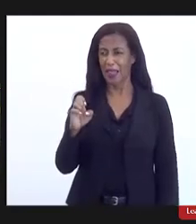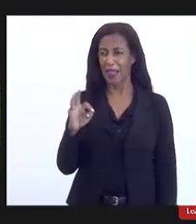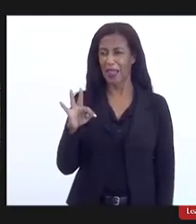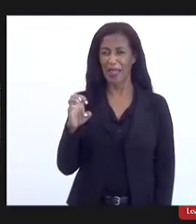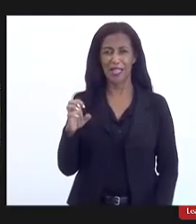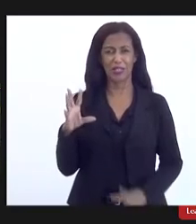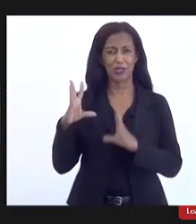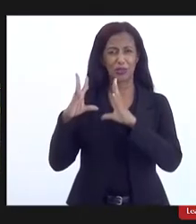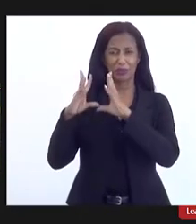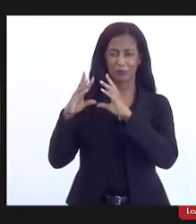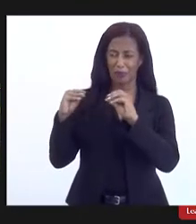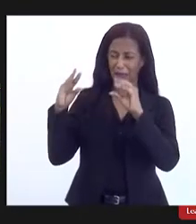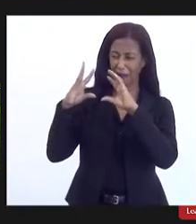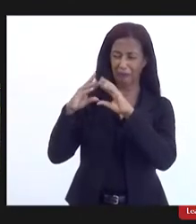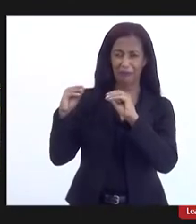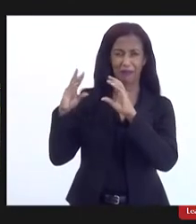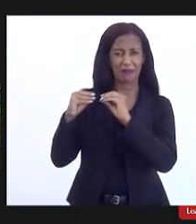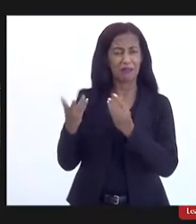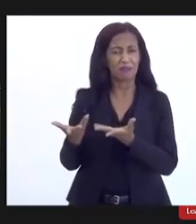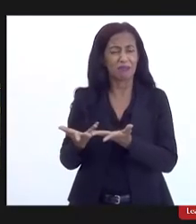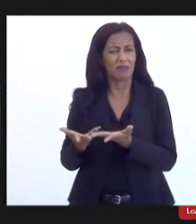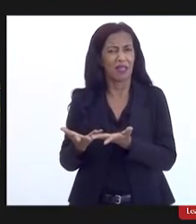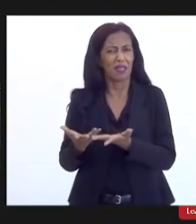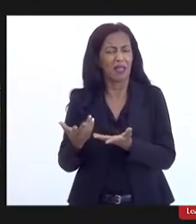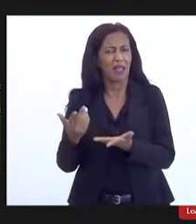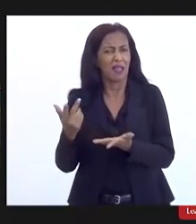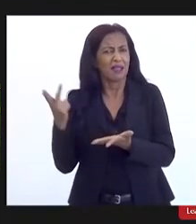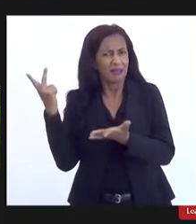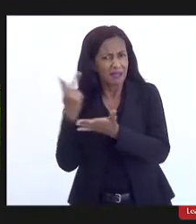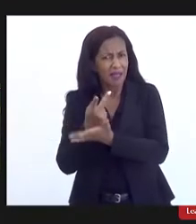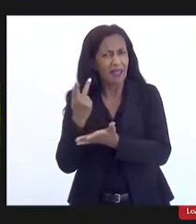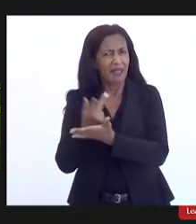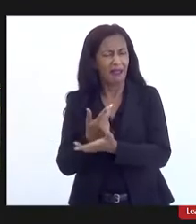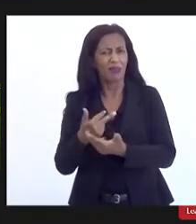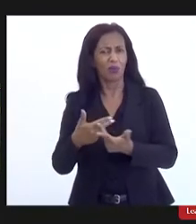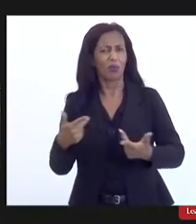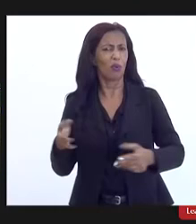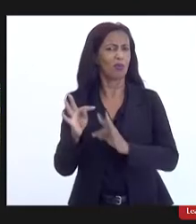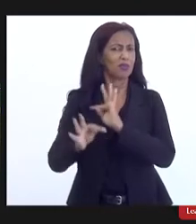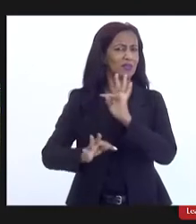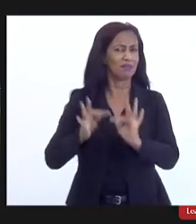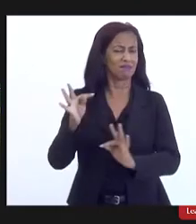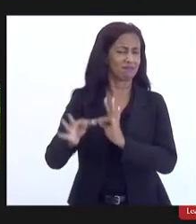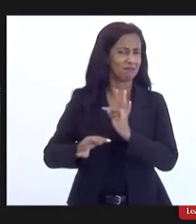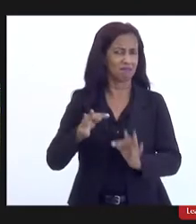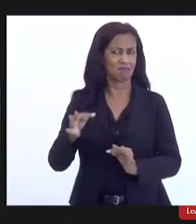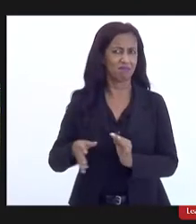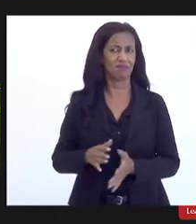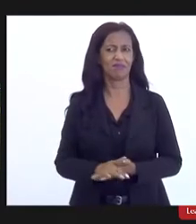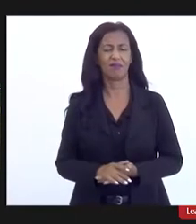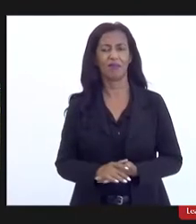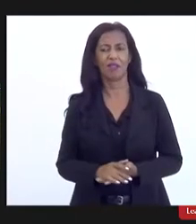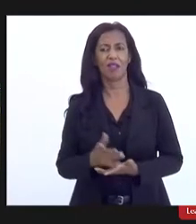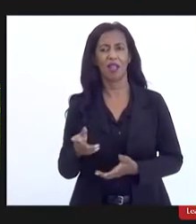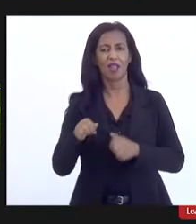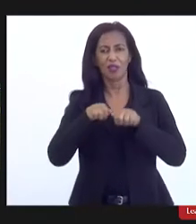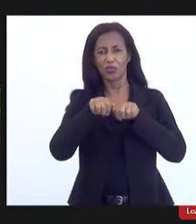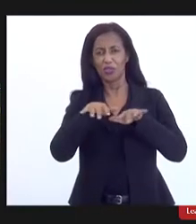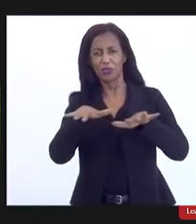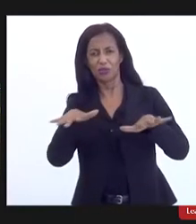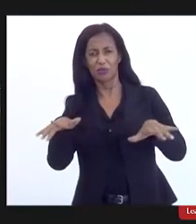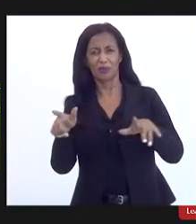é um alguma coisa está errado nesse tratamento né a distribuição